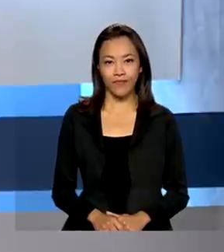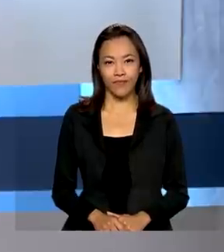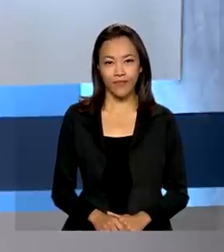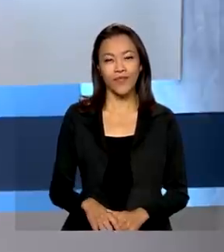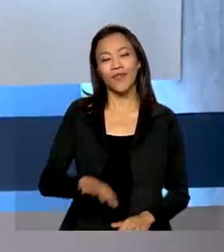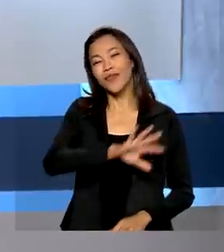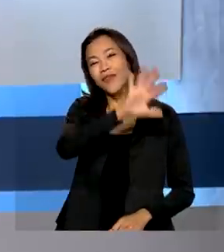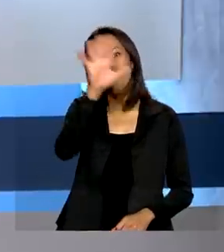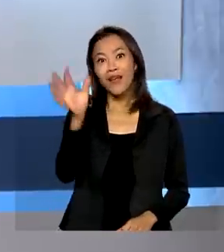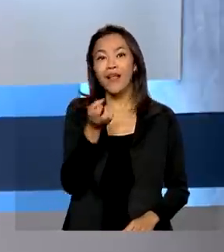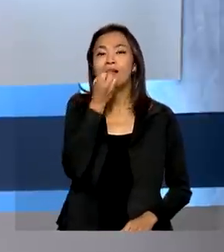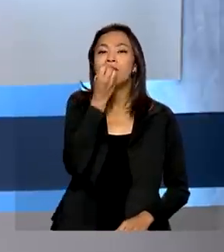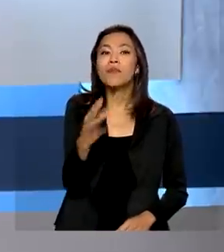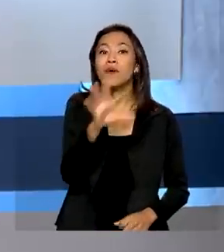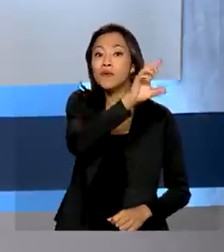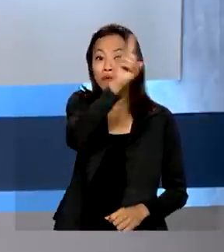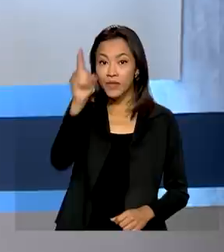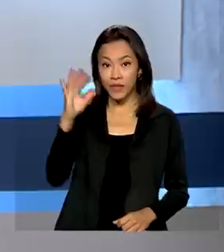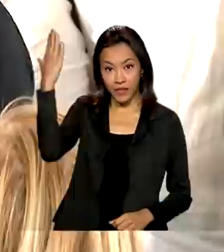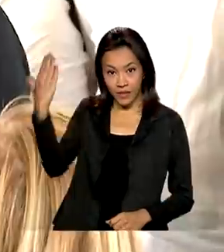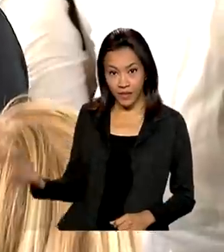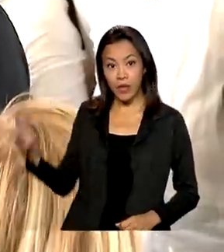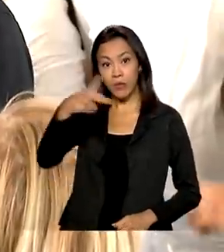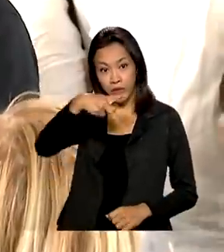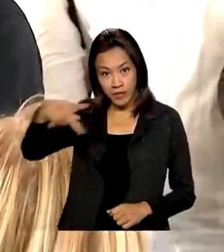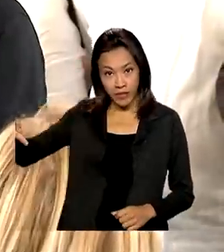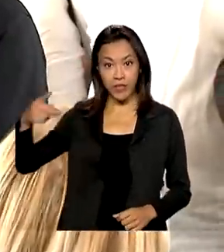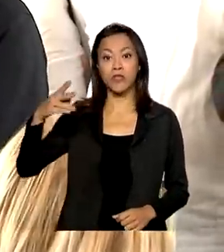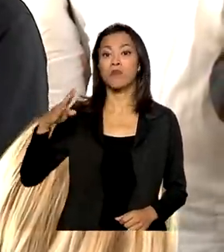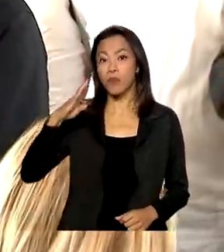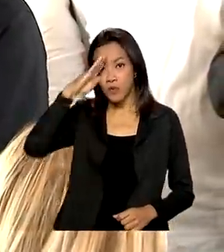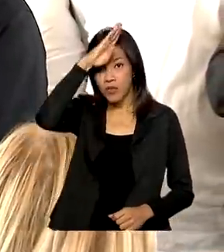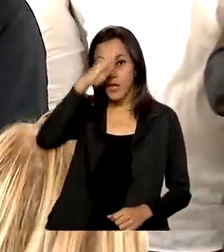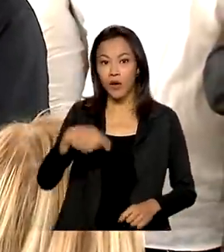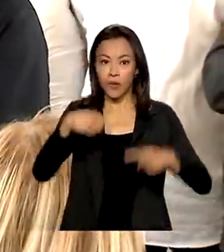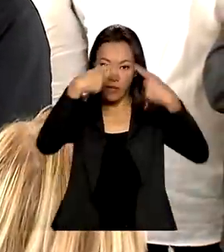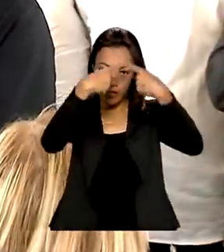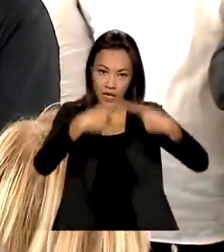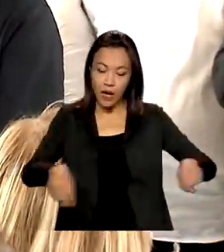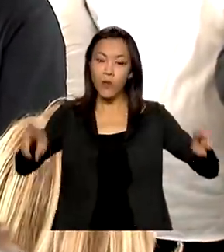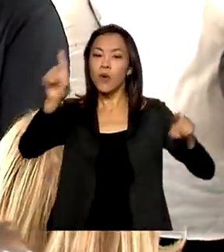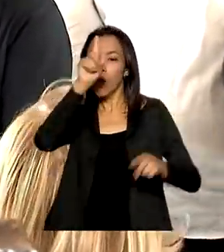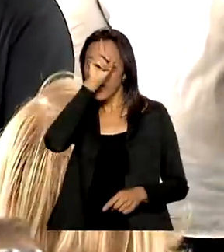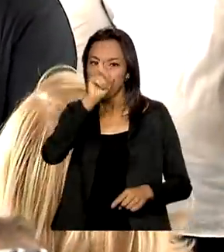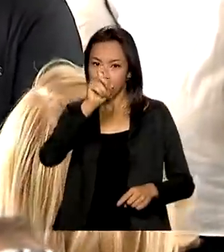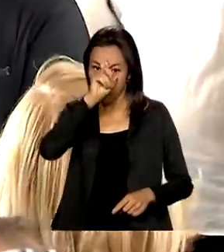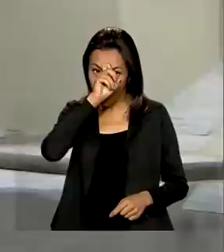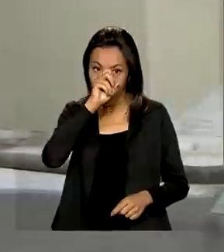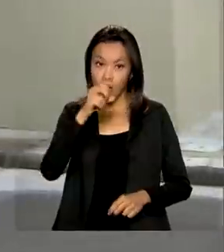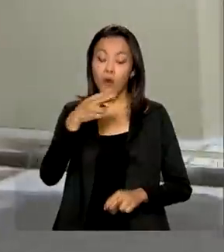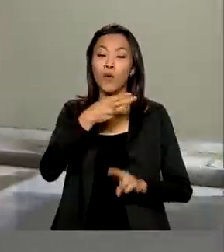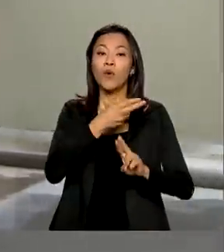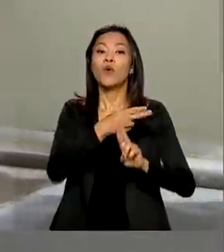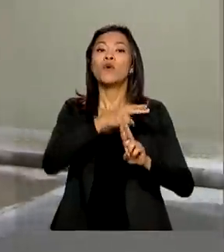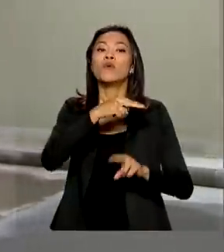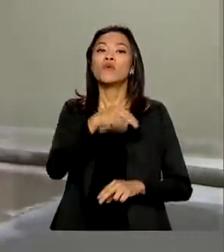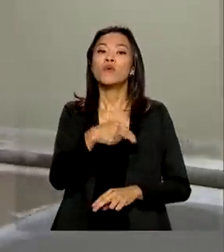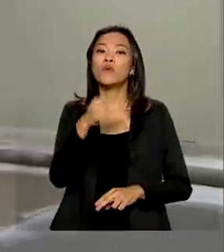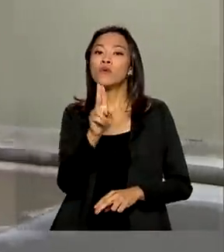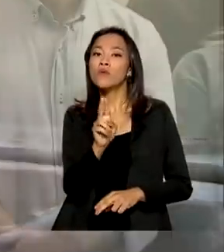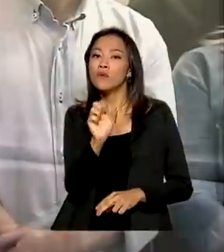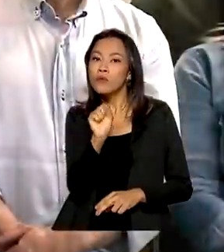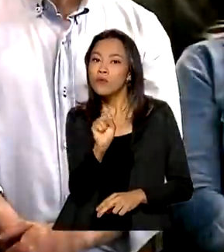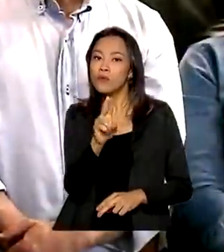Olá, bom dia. Presidente Jair Bolsonaro inaugura a unidade hospitalar do SUS em Bagé, Rio Grande do Sul.